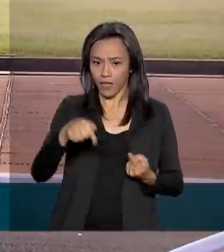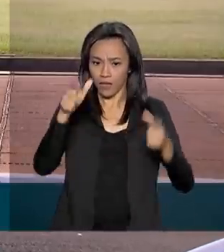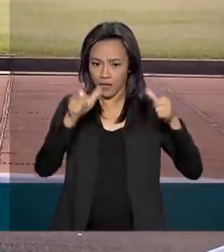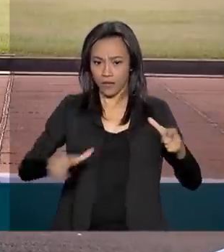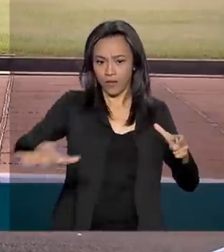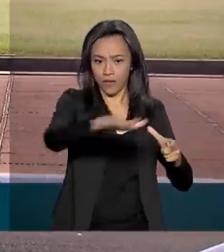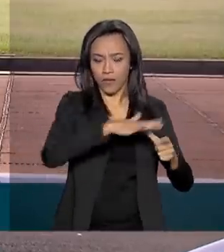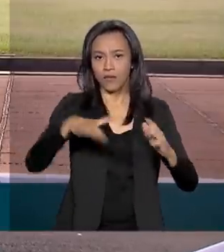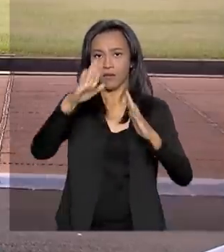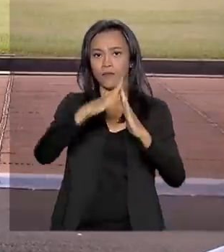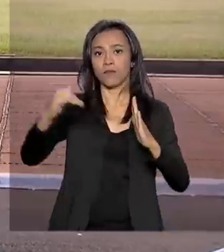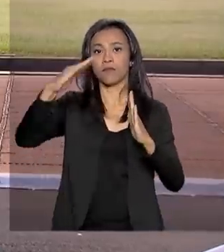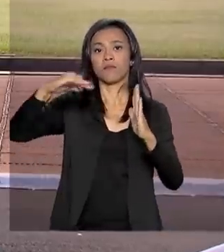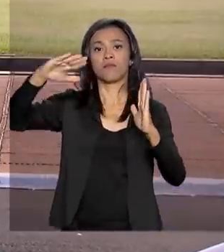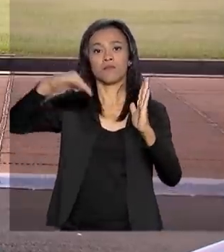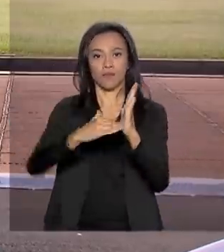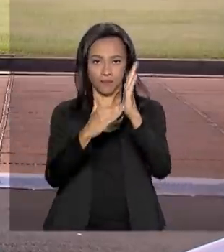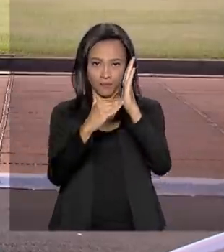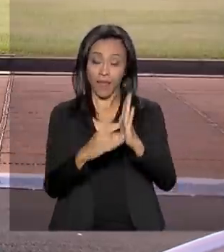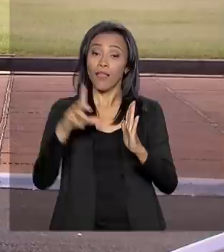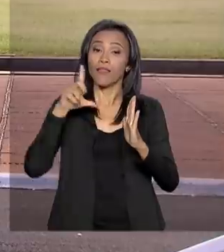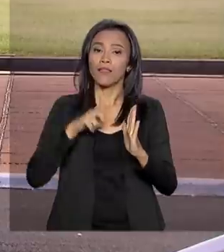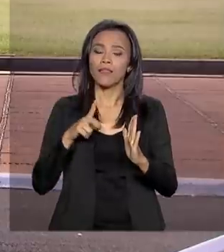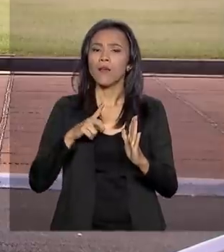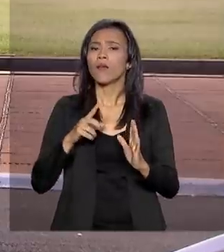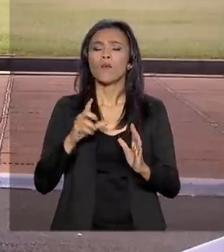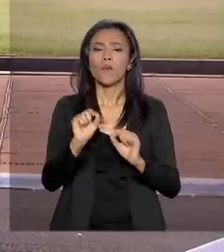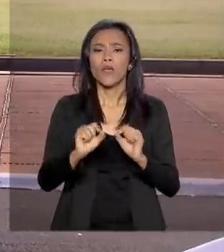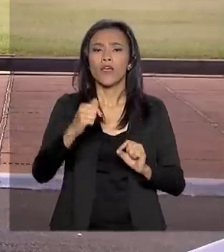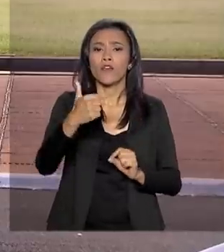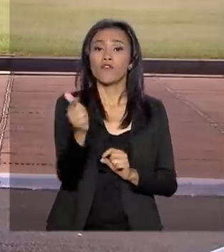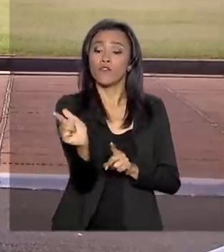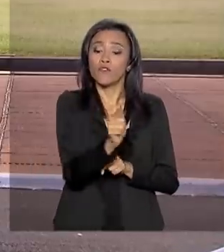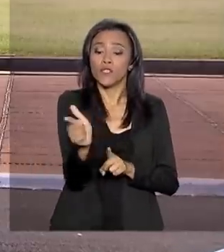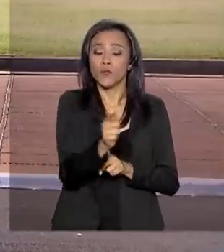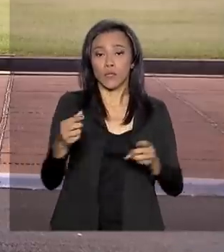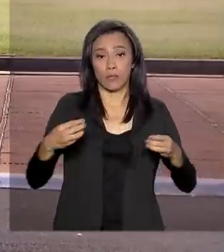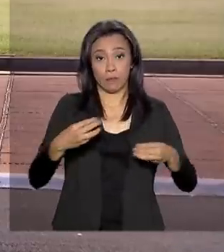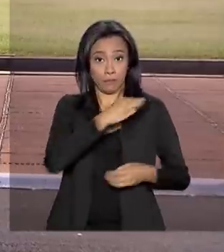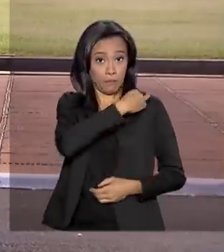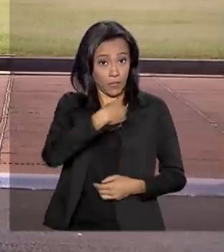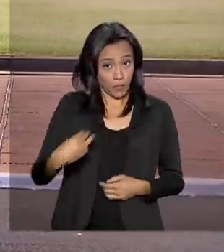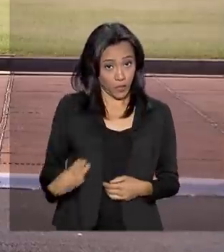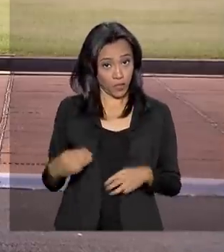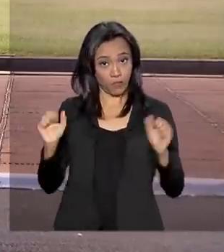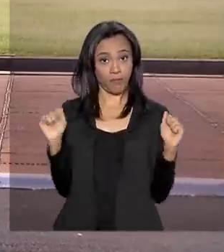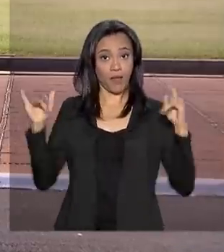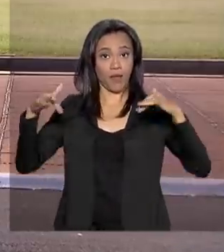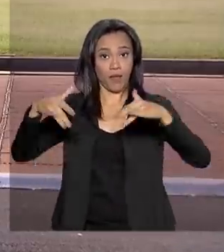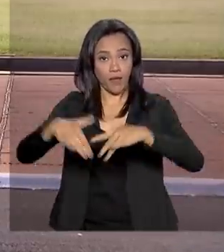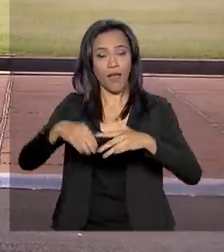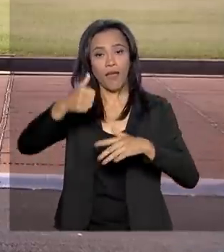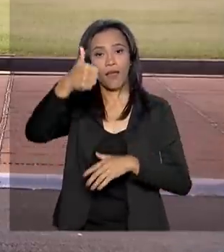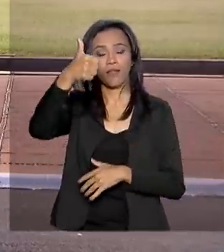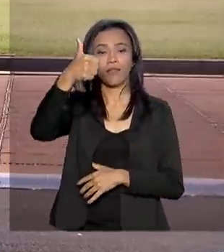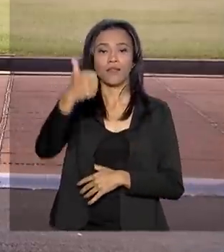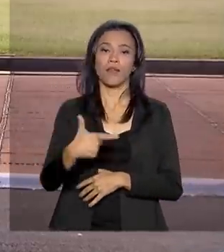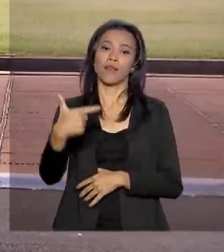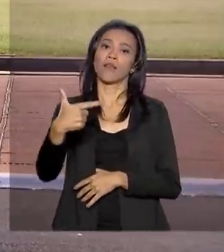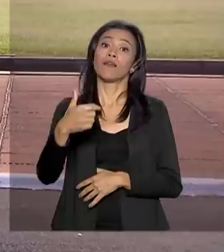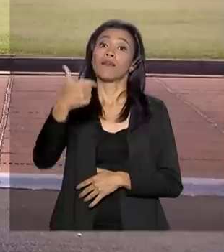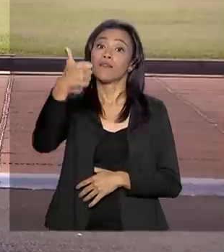O Conselho de Governo reúne todos os 22 ministros de Estado e esta é a 12ª